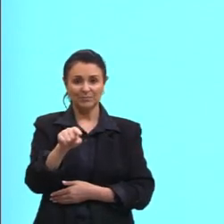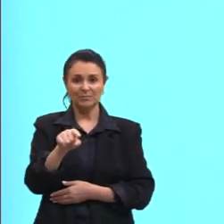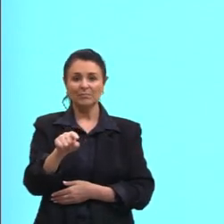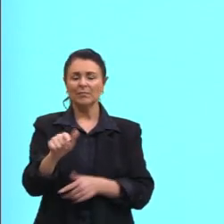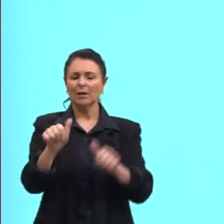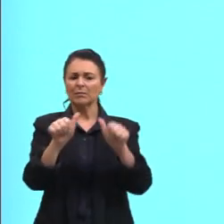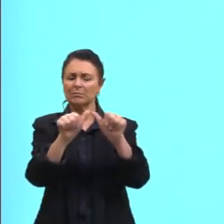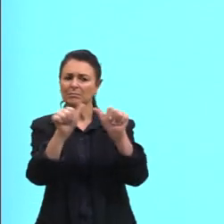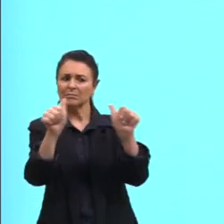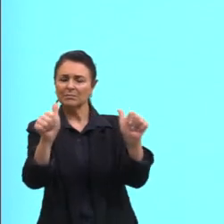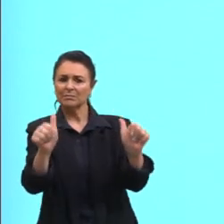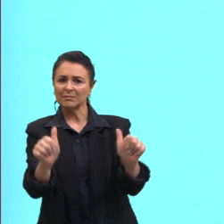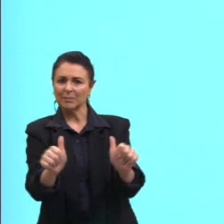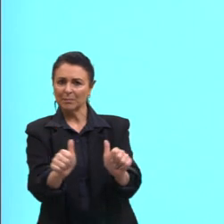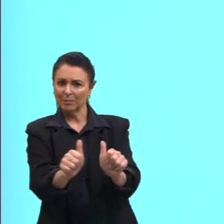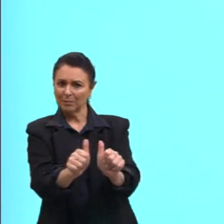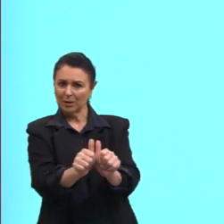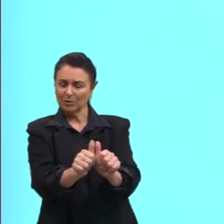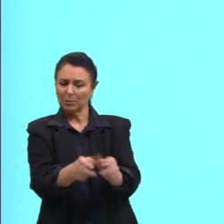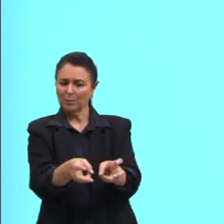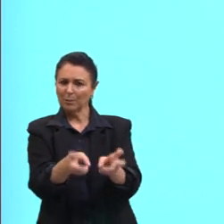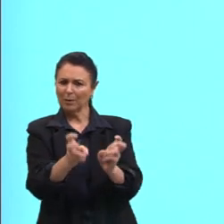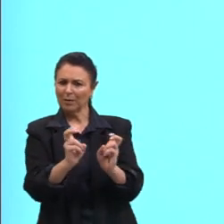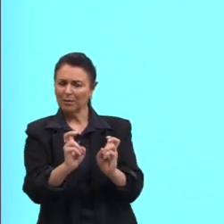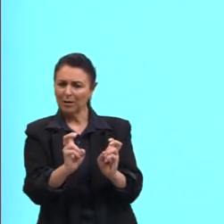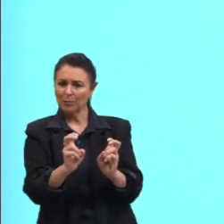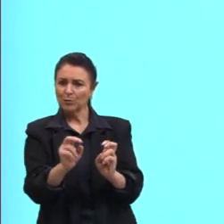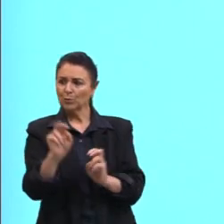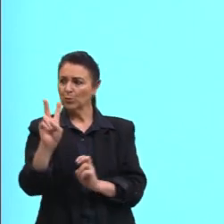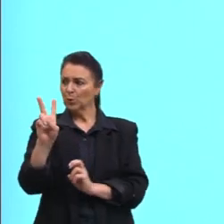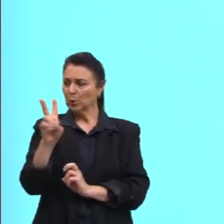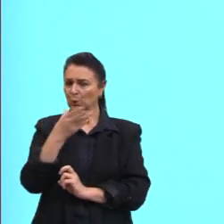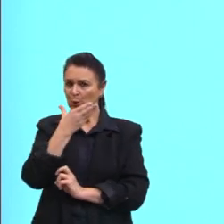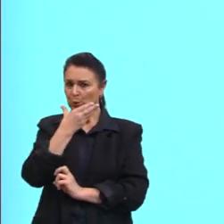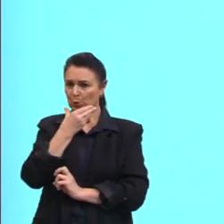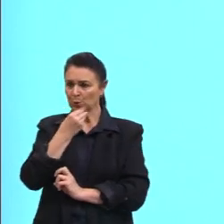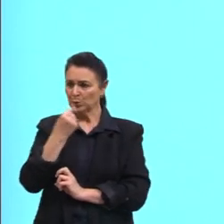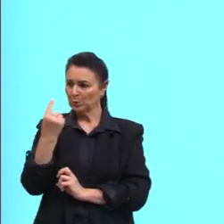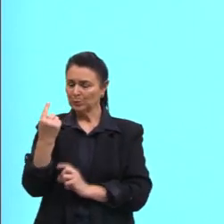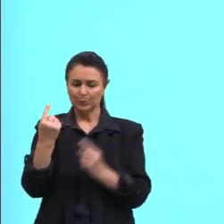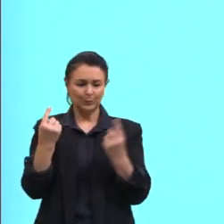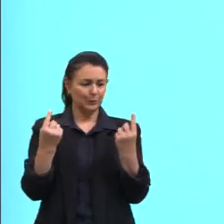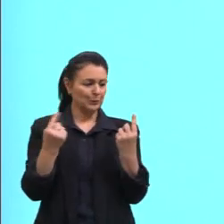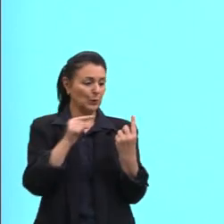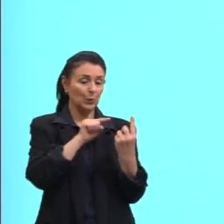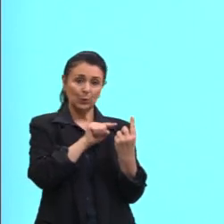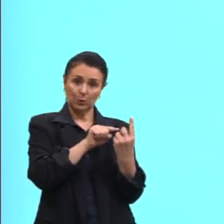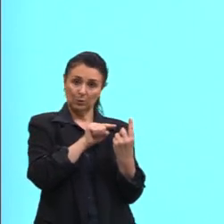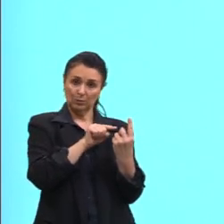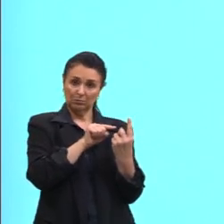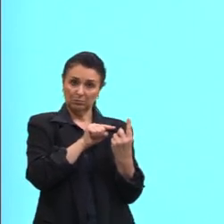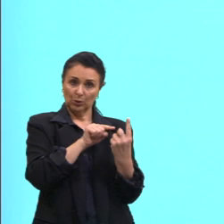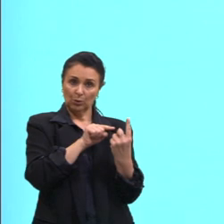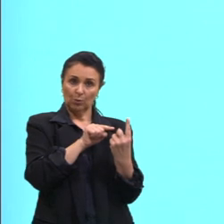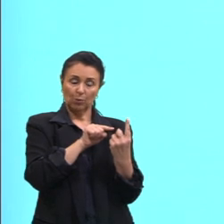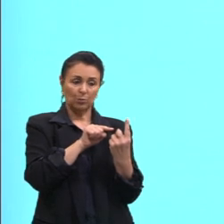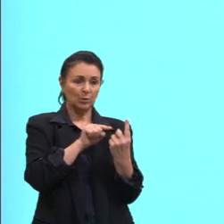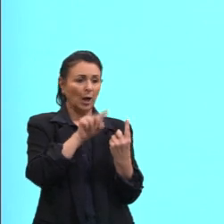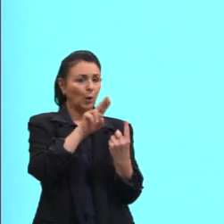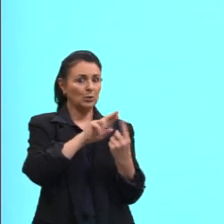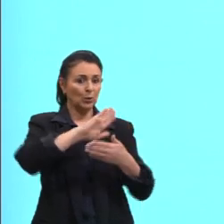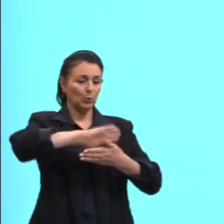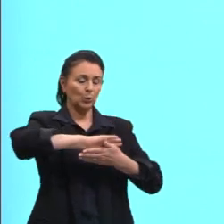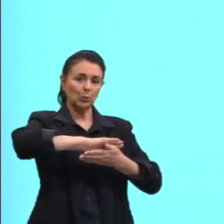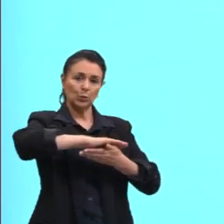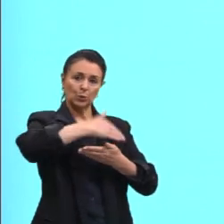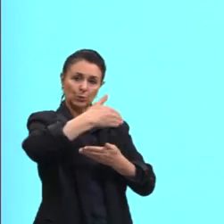imagem onde percebemos dois homens, um está ao seu notebook, né,